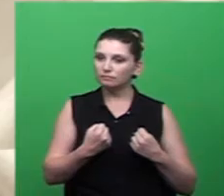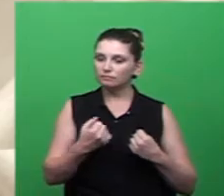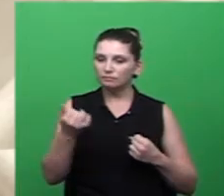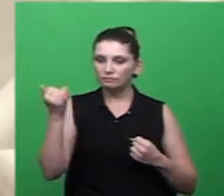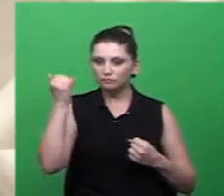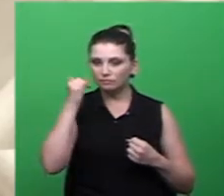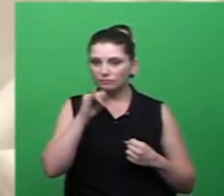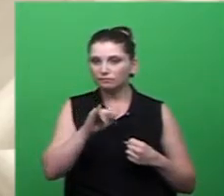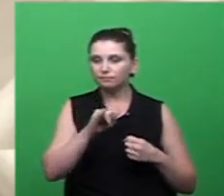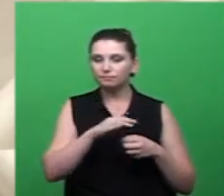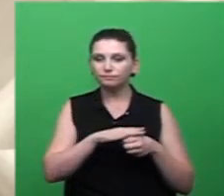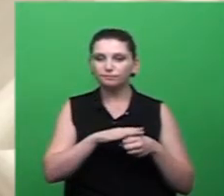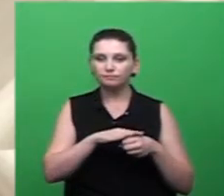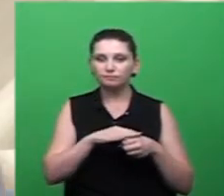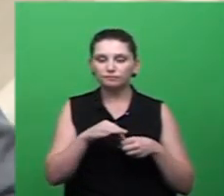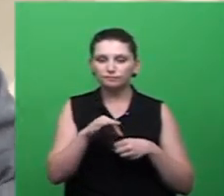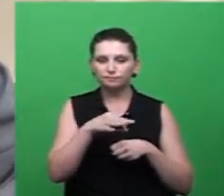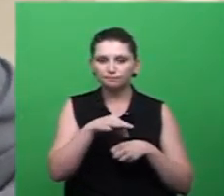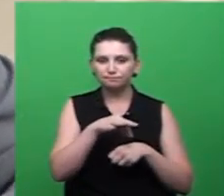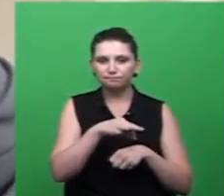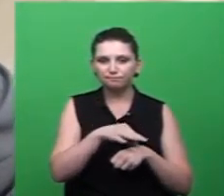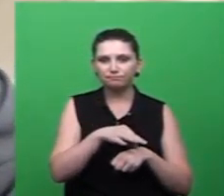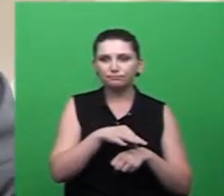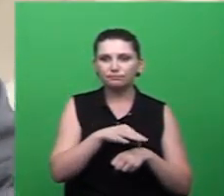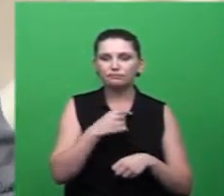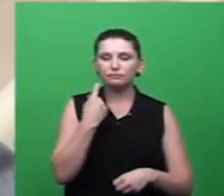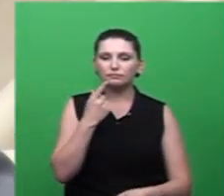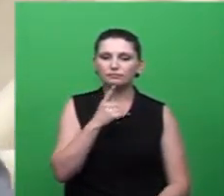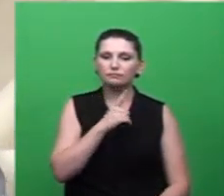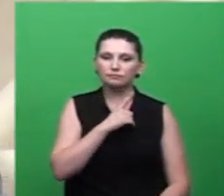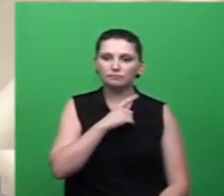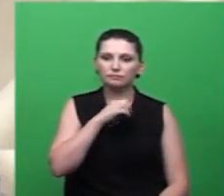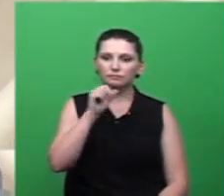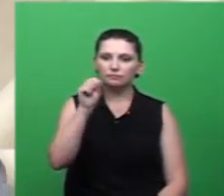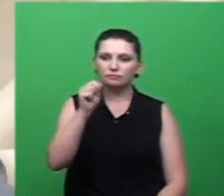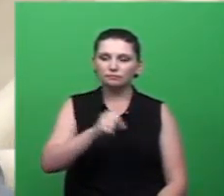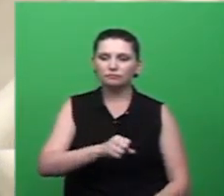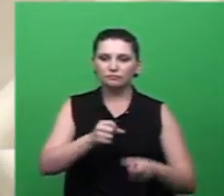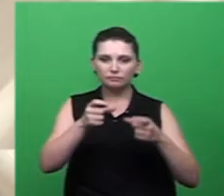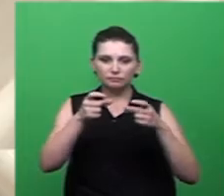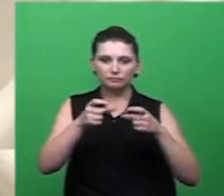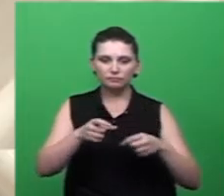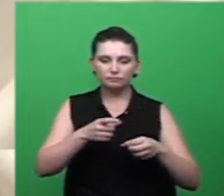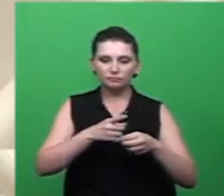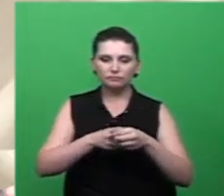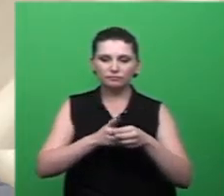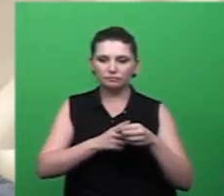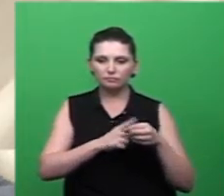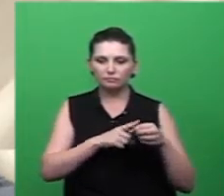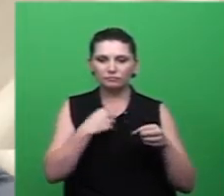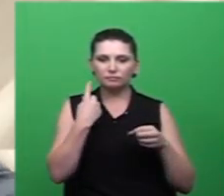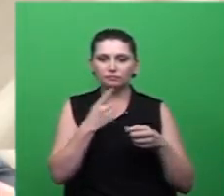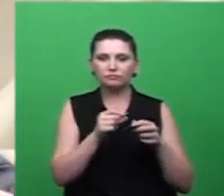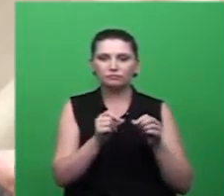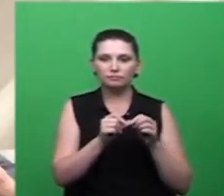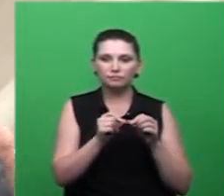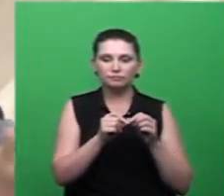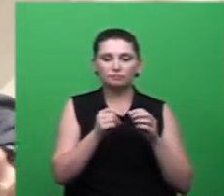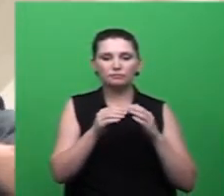mas nós temos sim e delimitados por área da cidade onde nós construiríamos